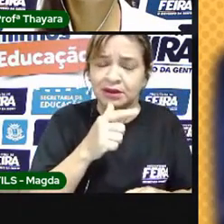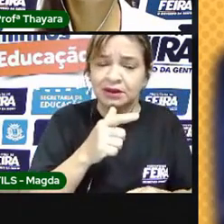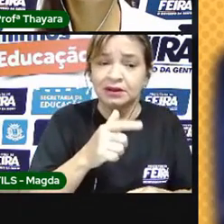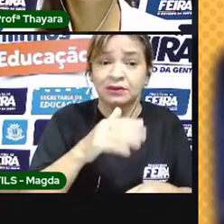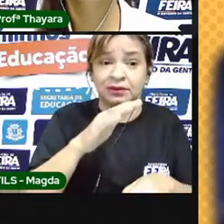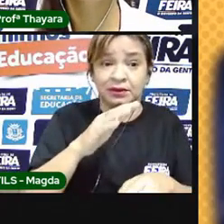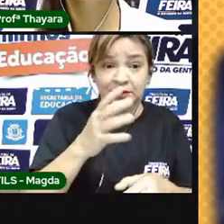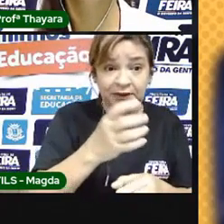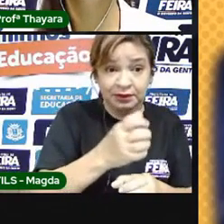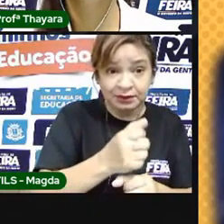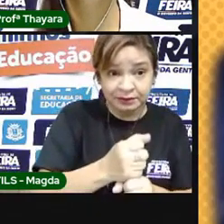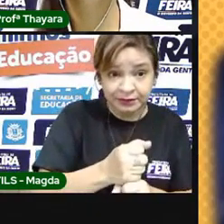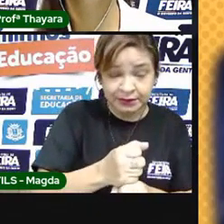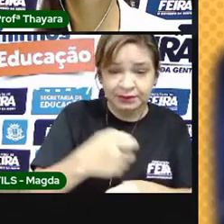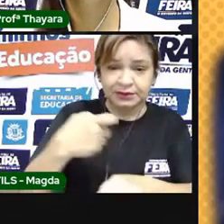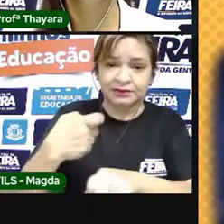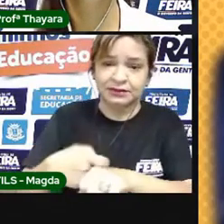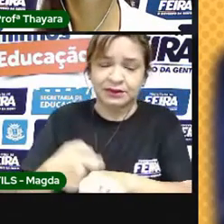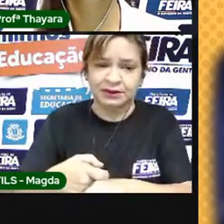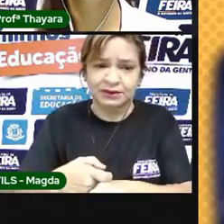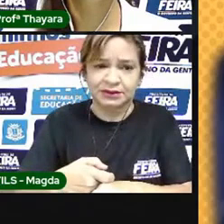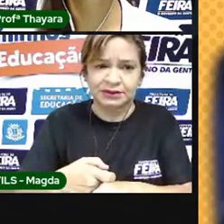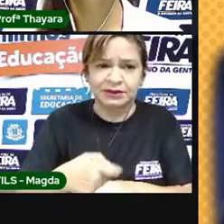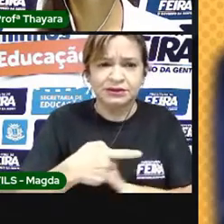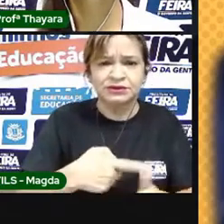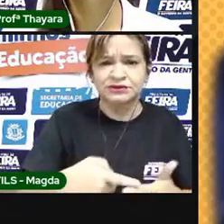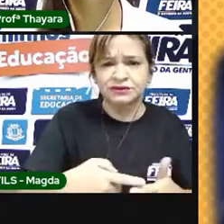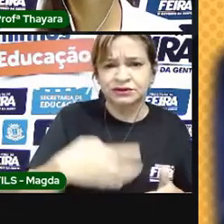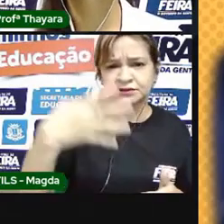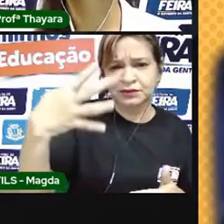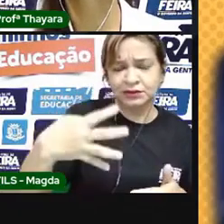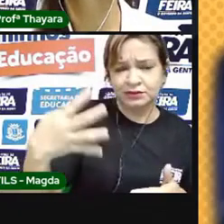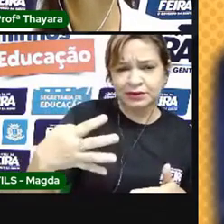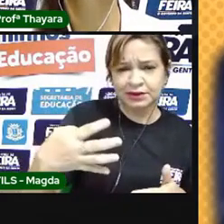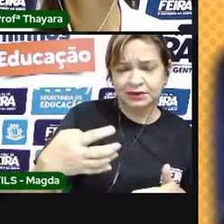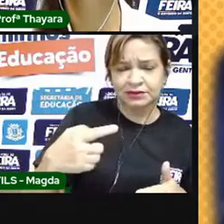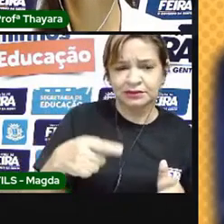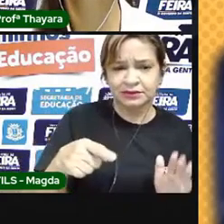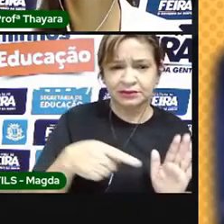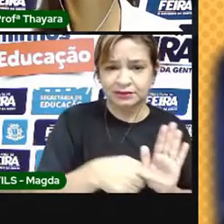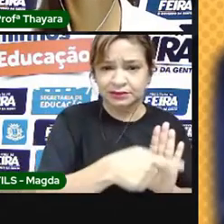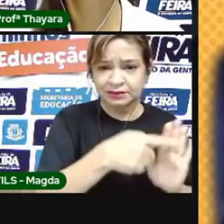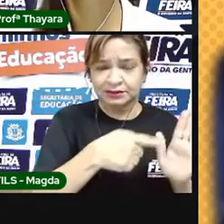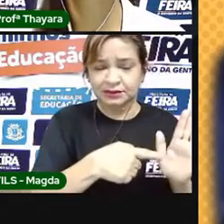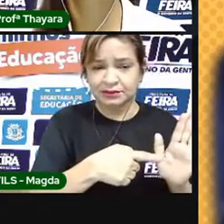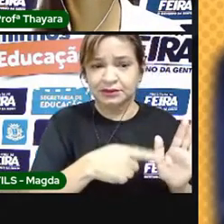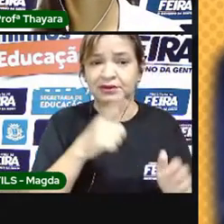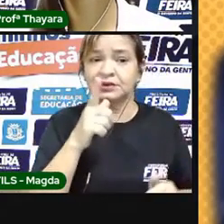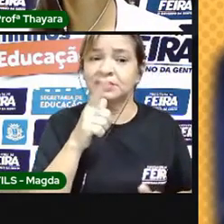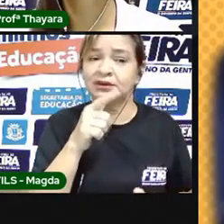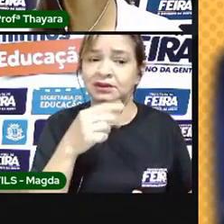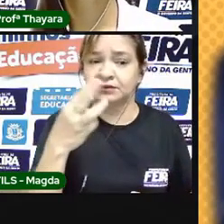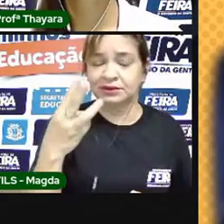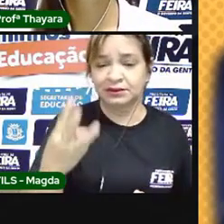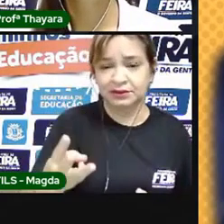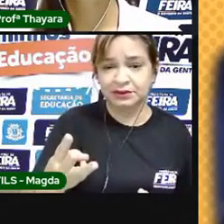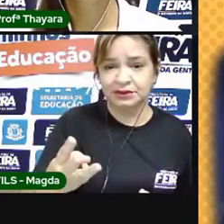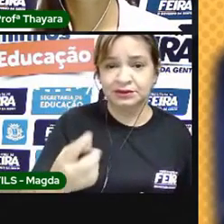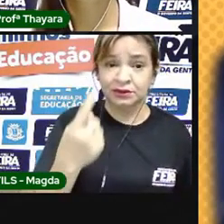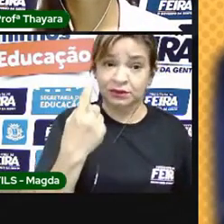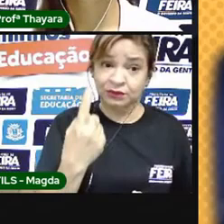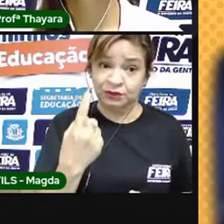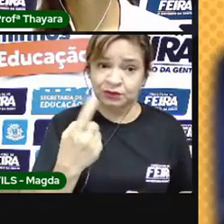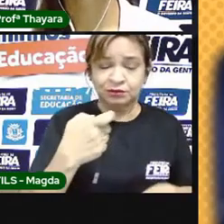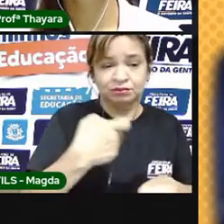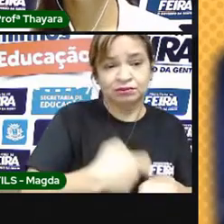e dividíssemos por quatro, veríamos que três partes seriam formadas de água e apenas um de terra.